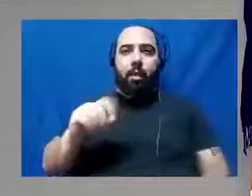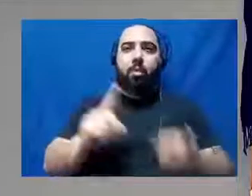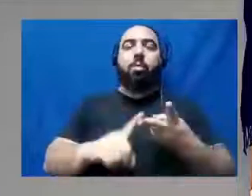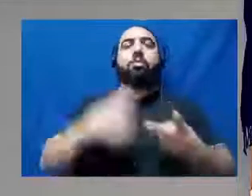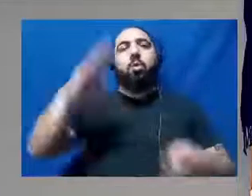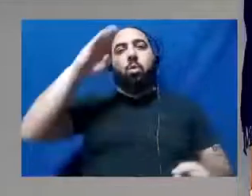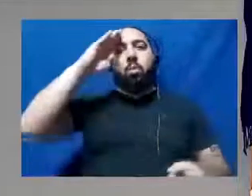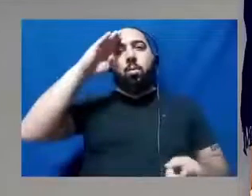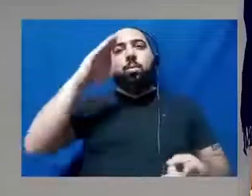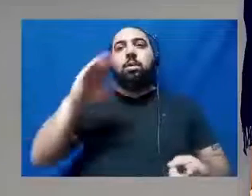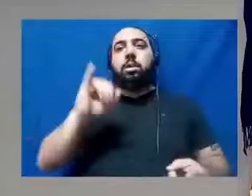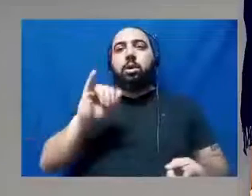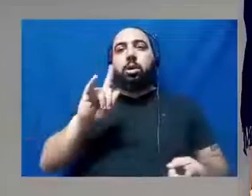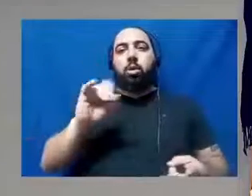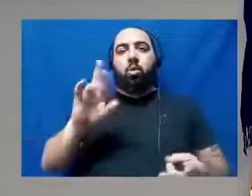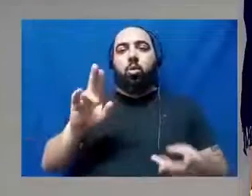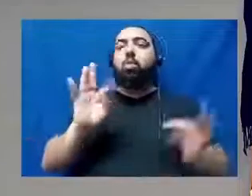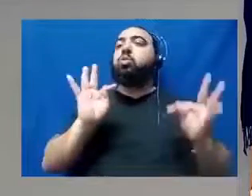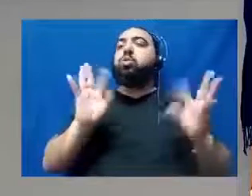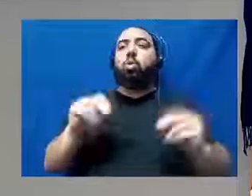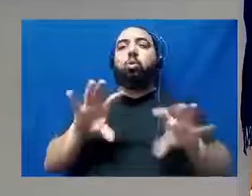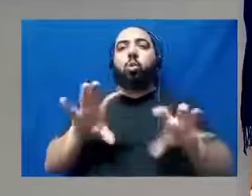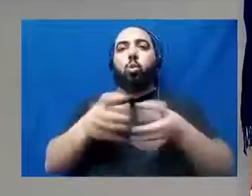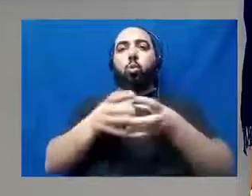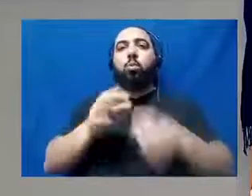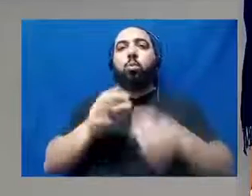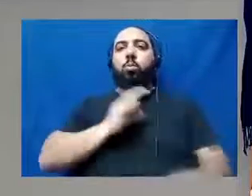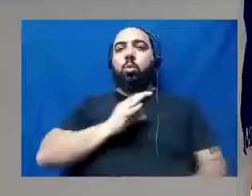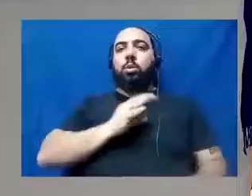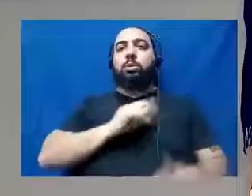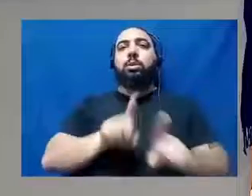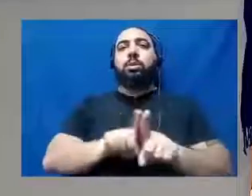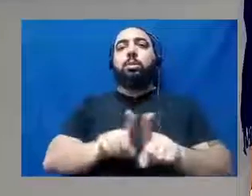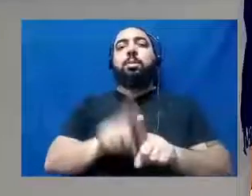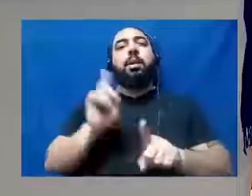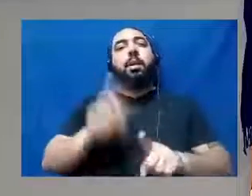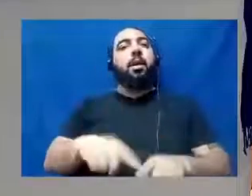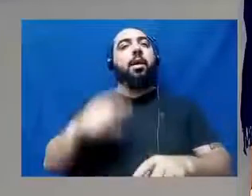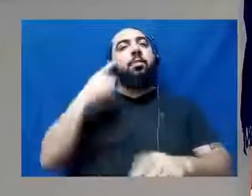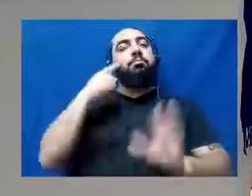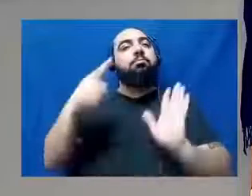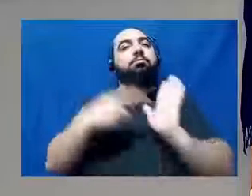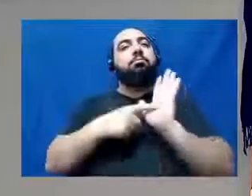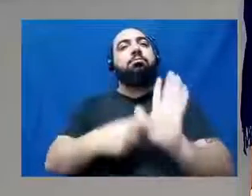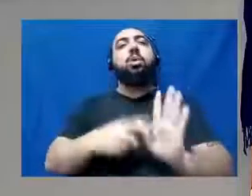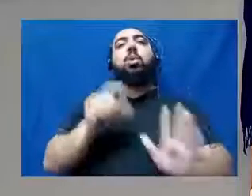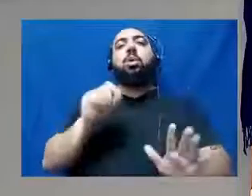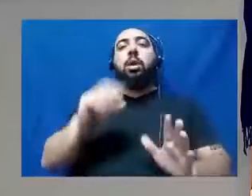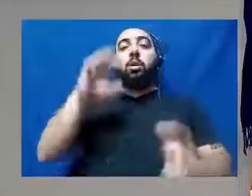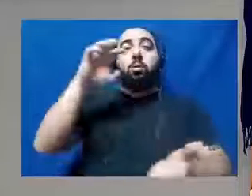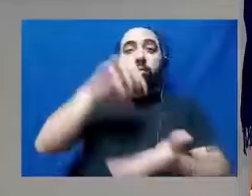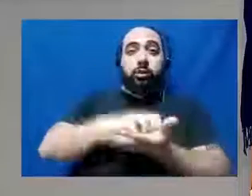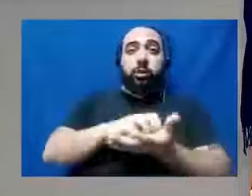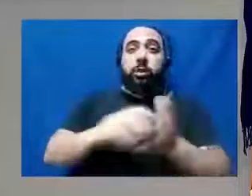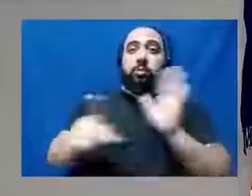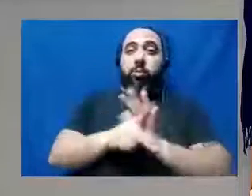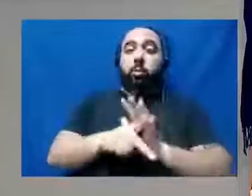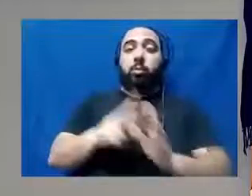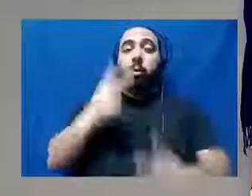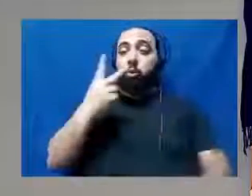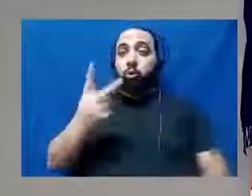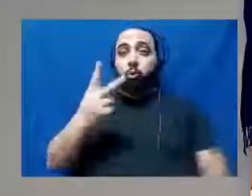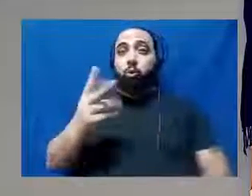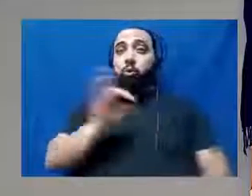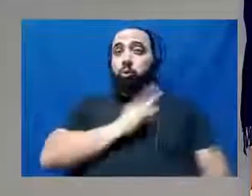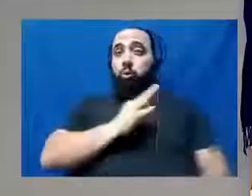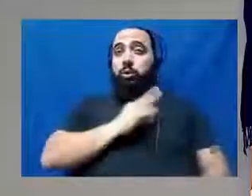e todos os seus comandados, e fazer uma grande observação que a unidade dessas duas polícias, desses dois